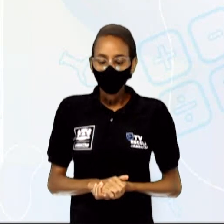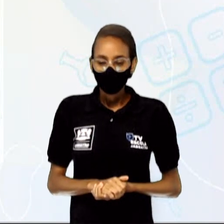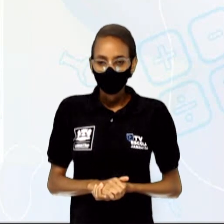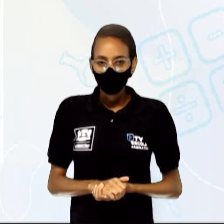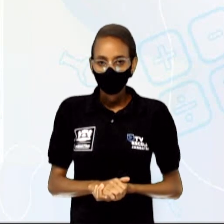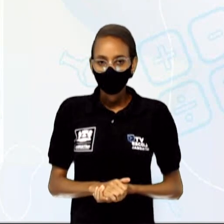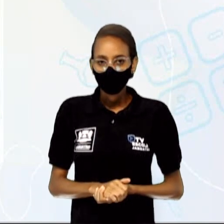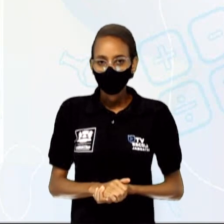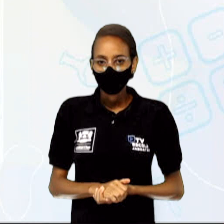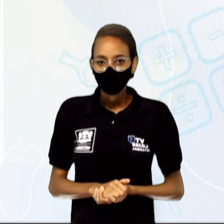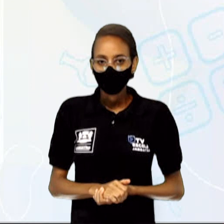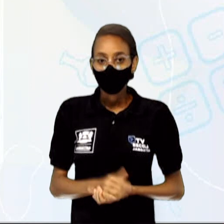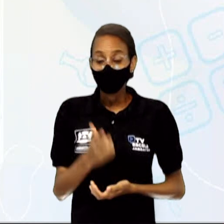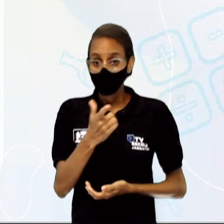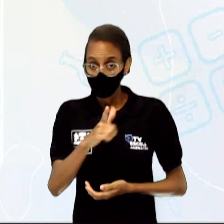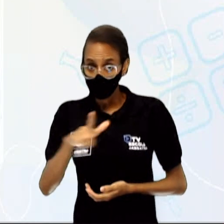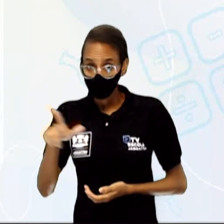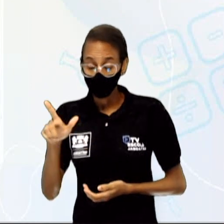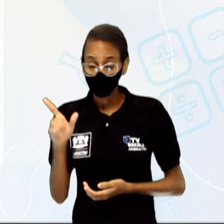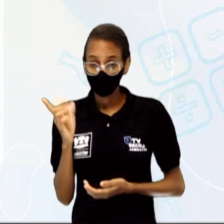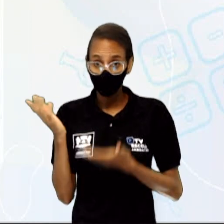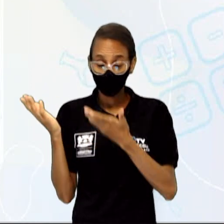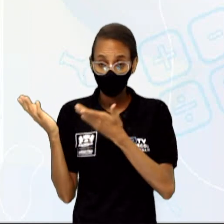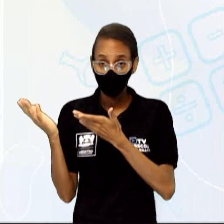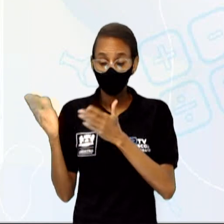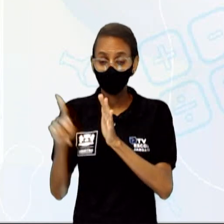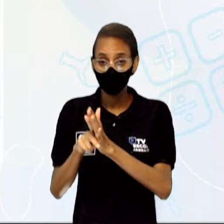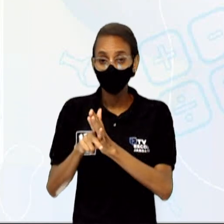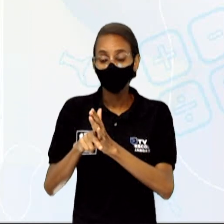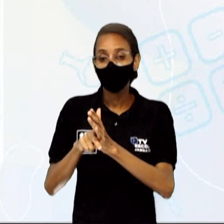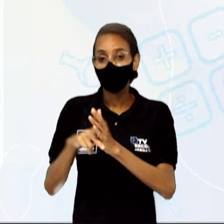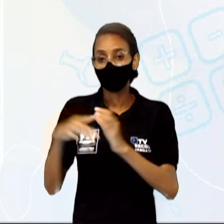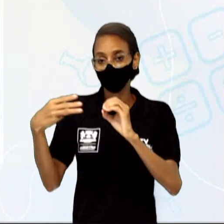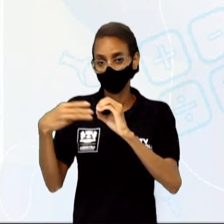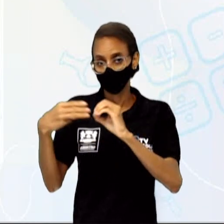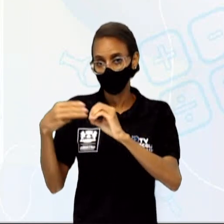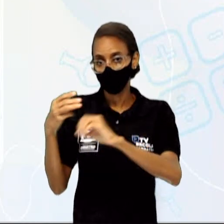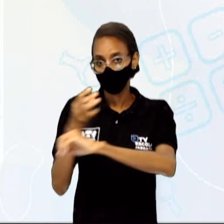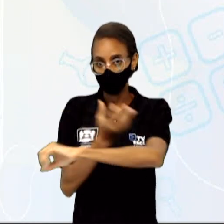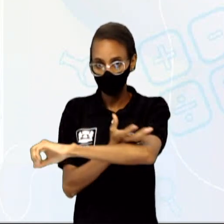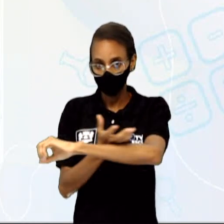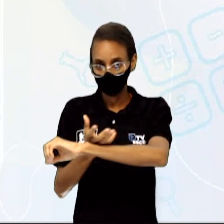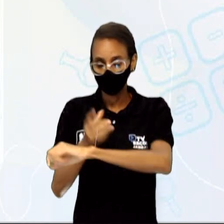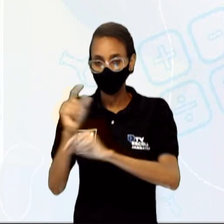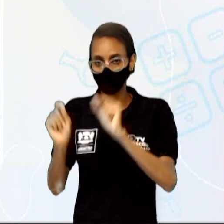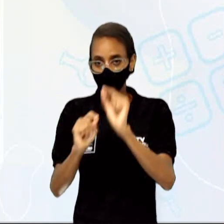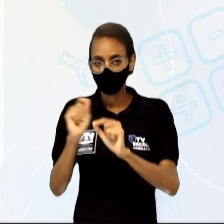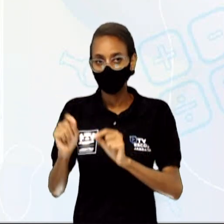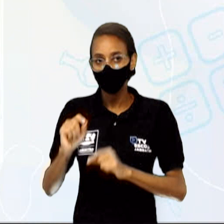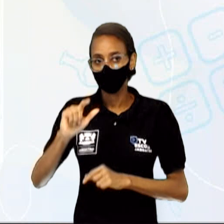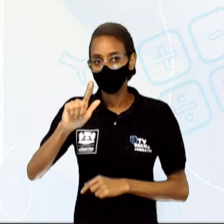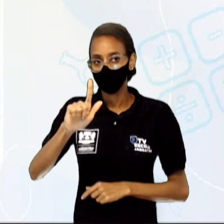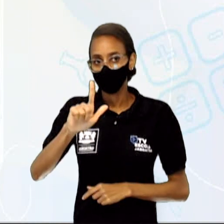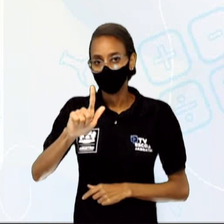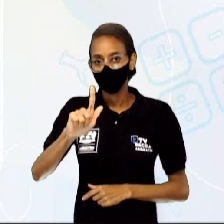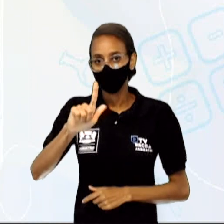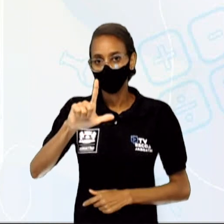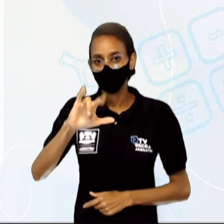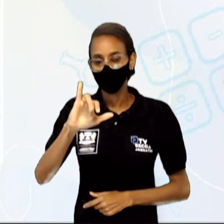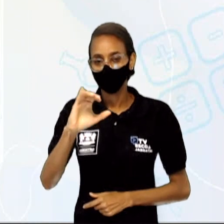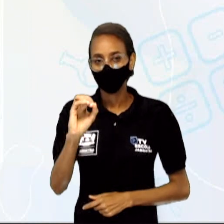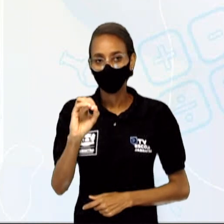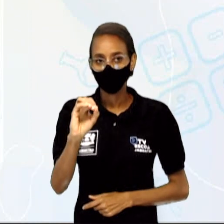Uma outra organela somente de células vegetais é o glioxissomo. O glioxissomo, ele está relacionado à